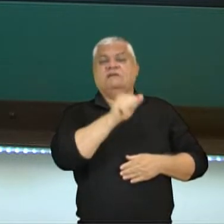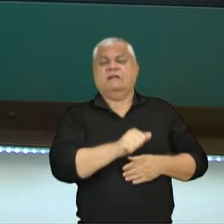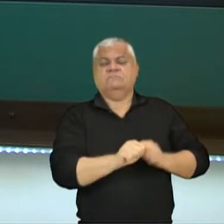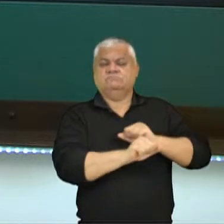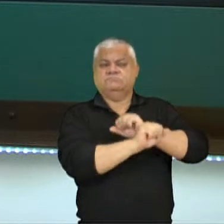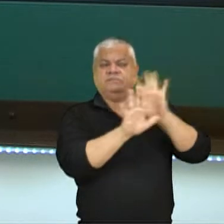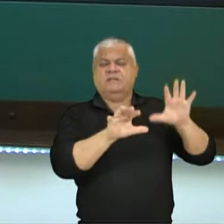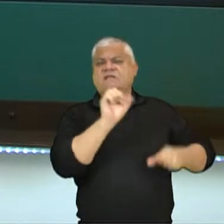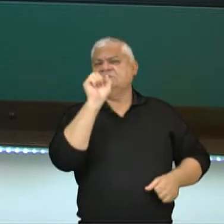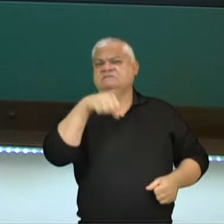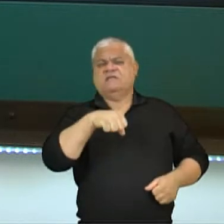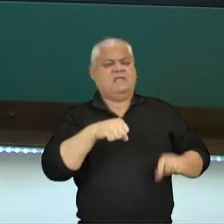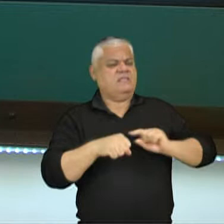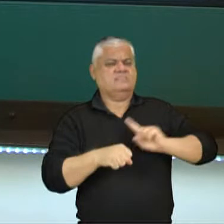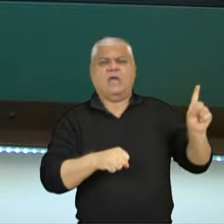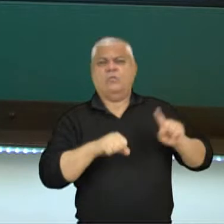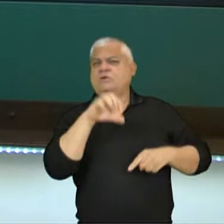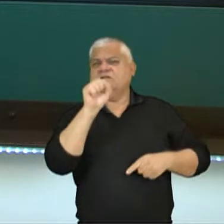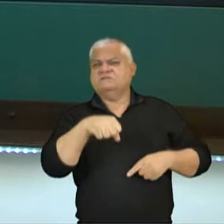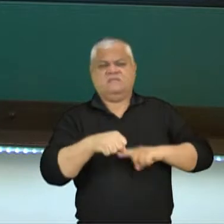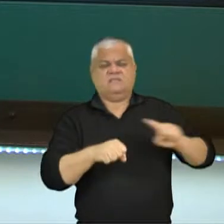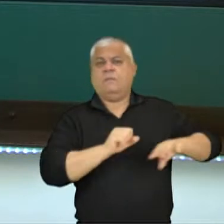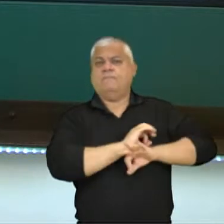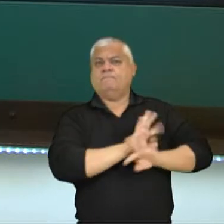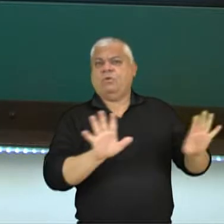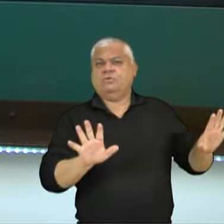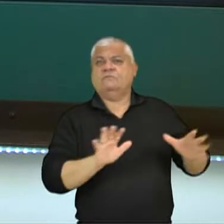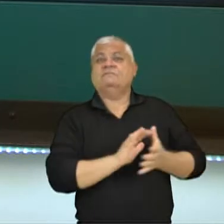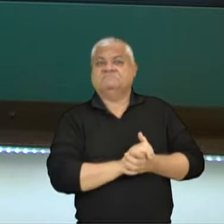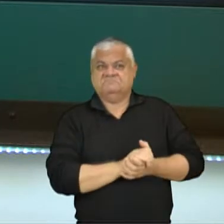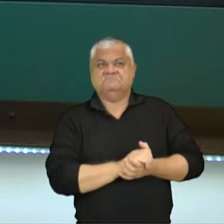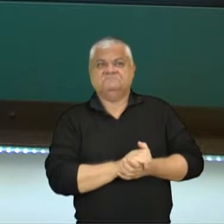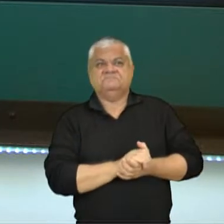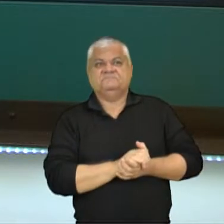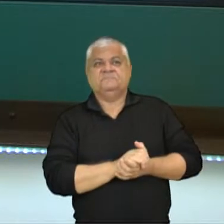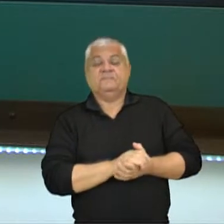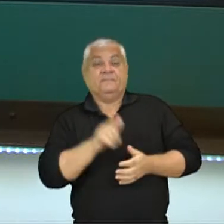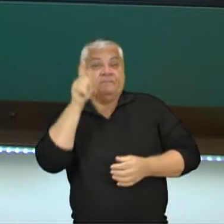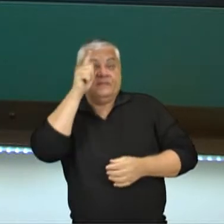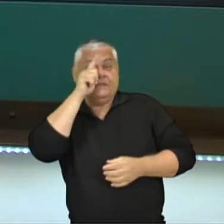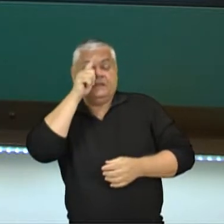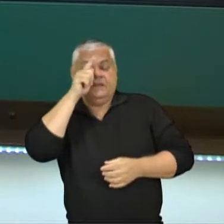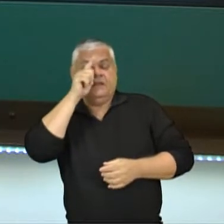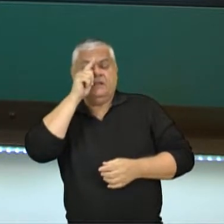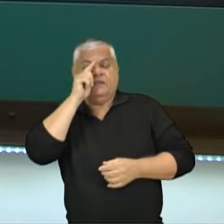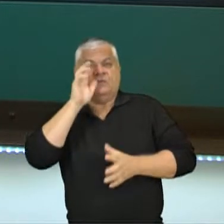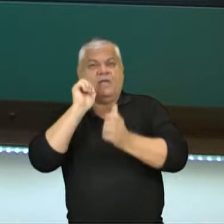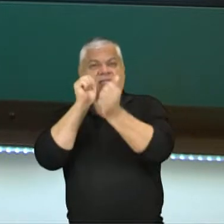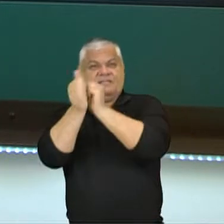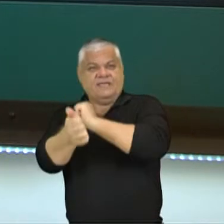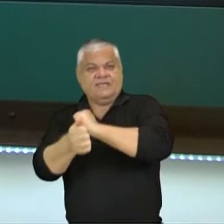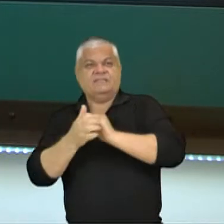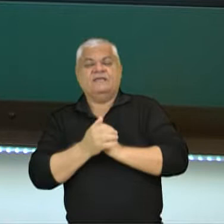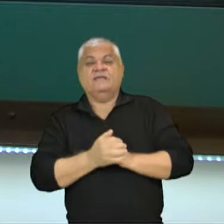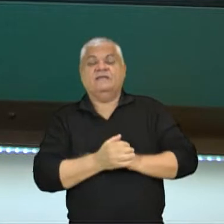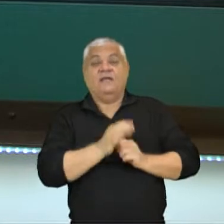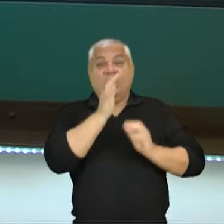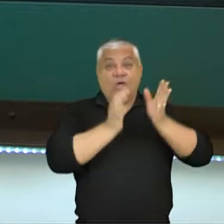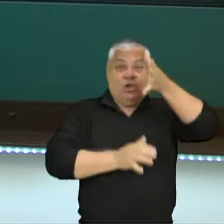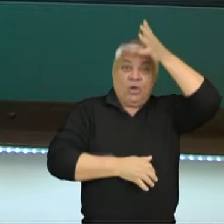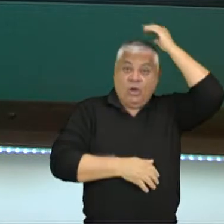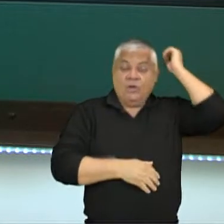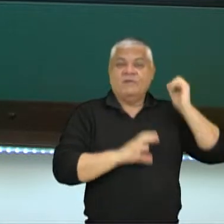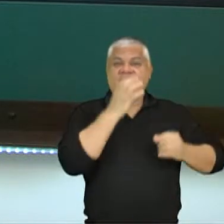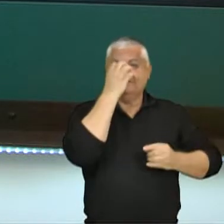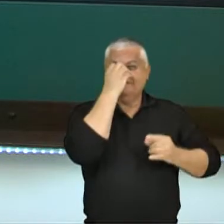sim, não, não. Essa era a resposta final deles. Gregos, atletas, romanos, circo. Enquanto